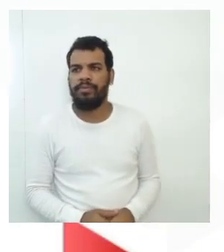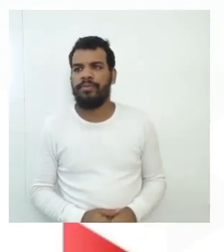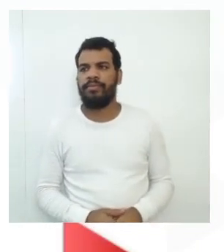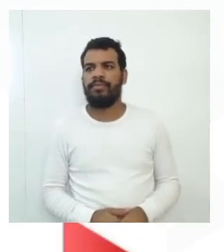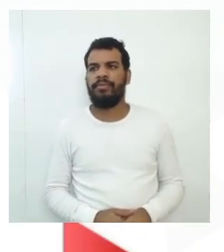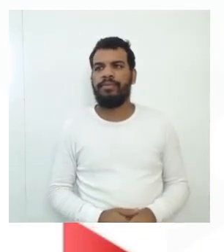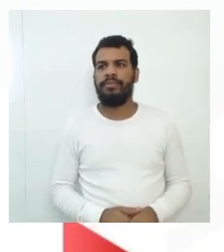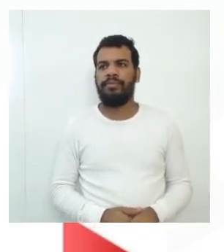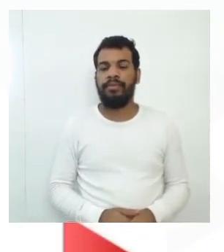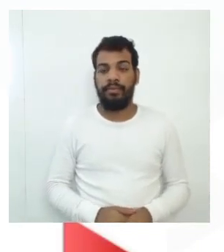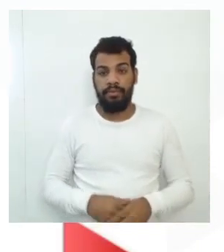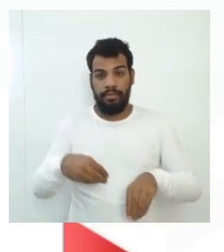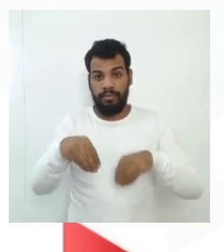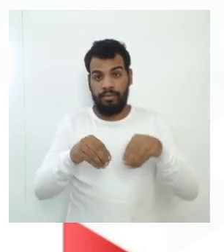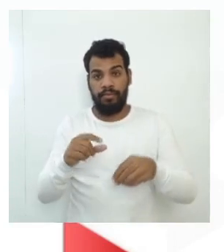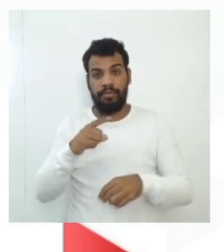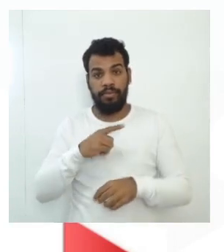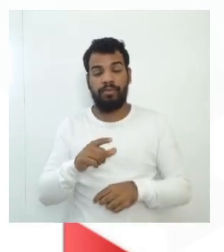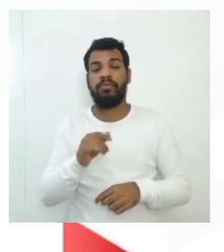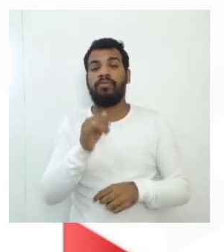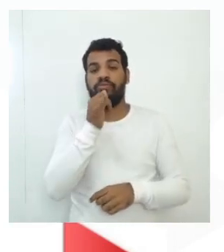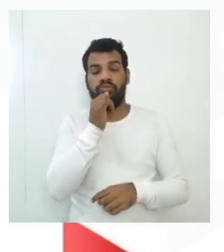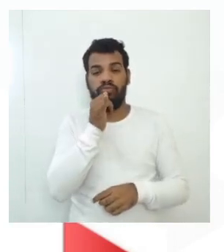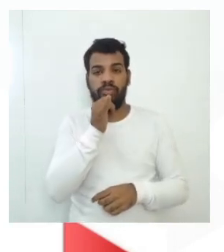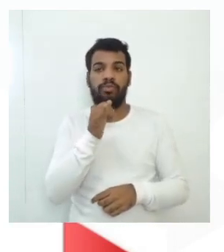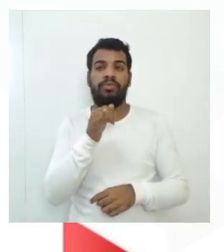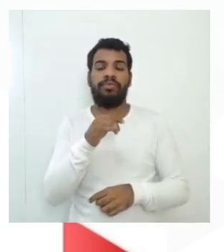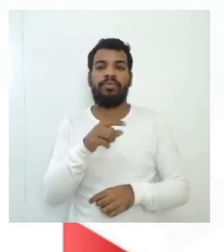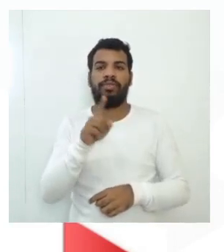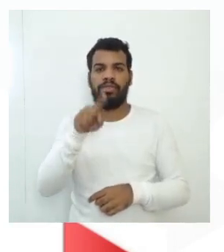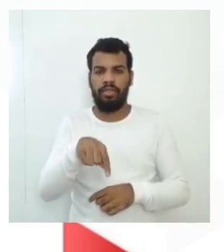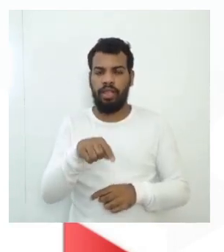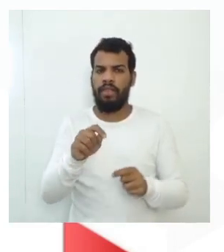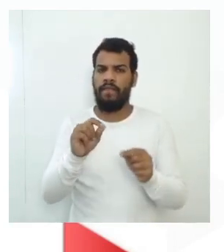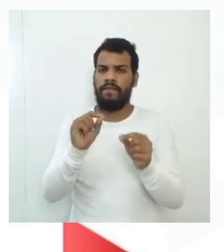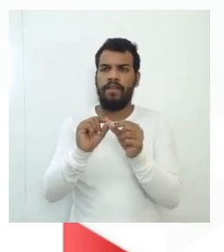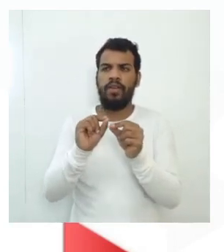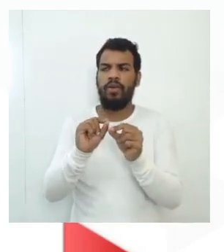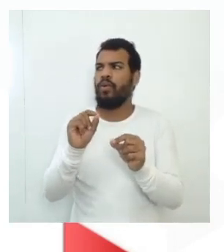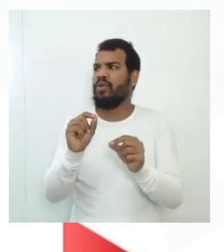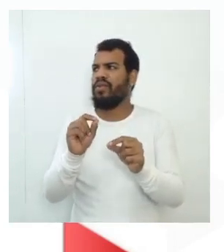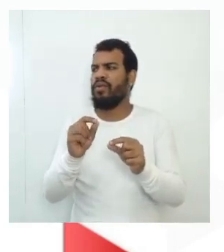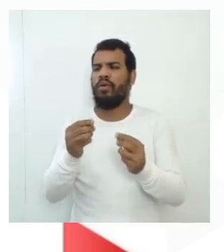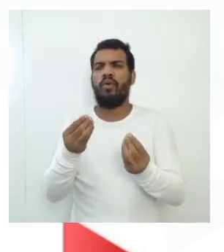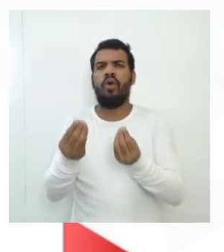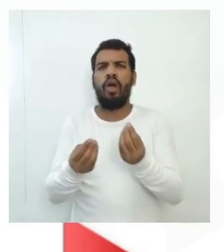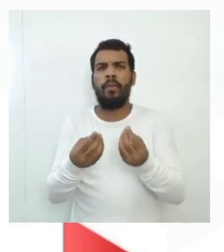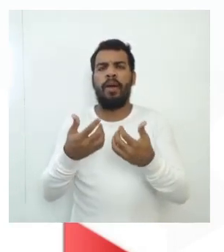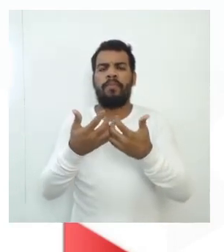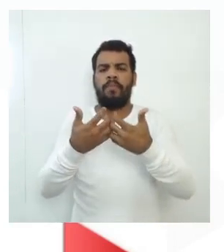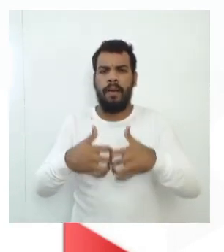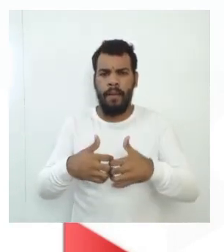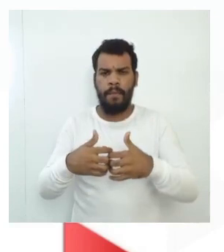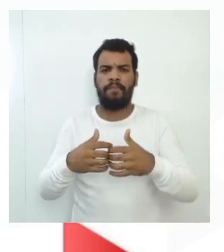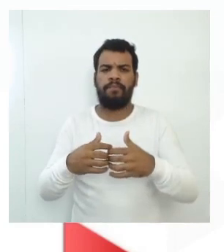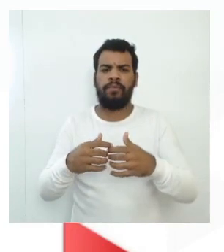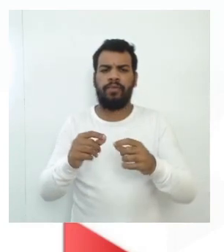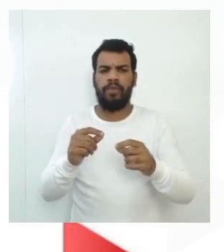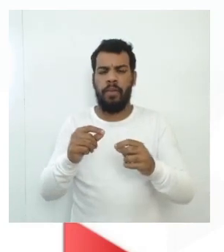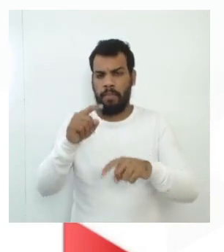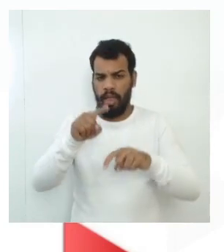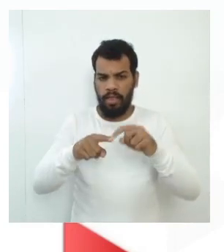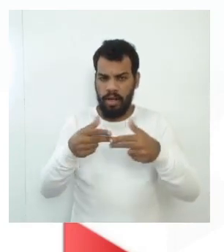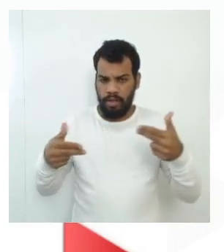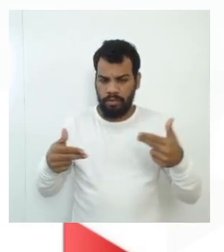de polímeros, que são condutores, que apresentam as propriedades mecânicas desses materiais.